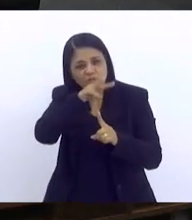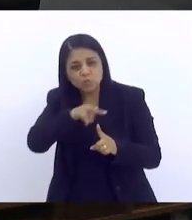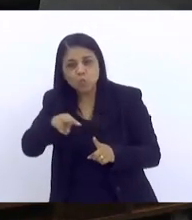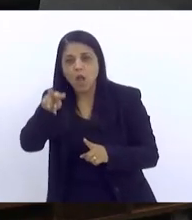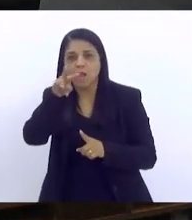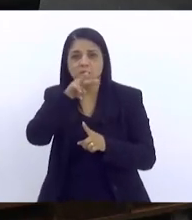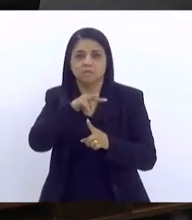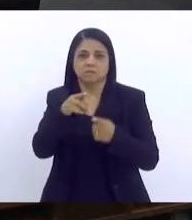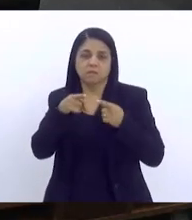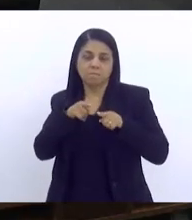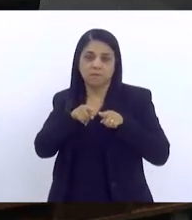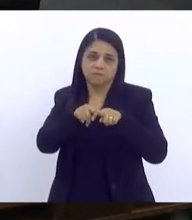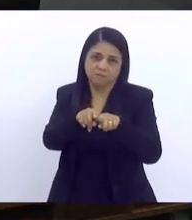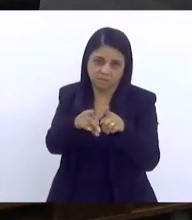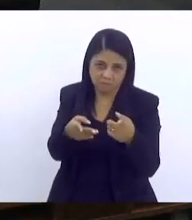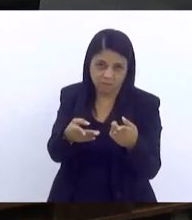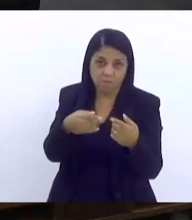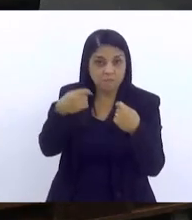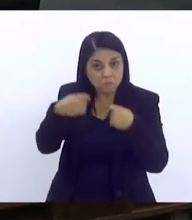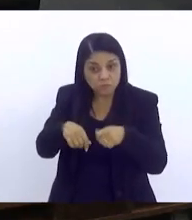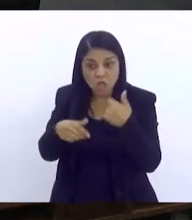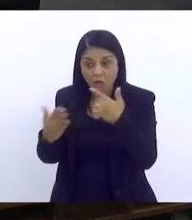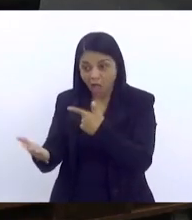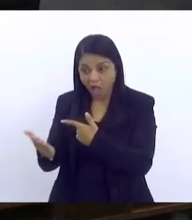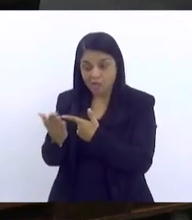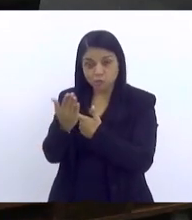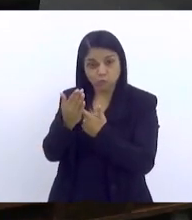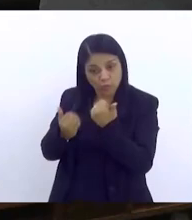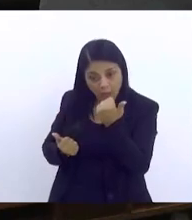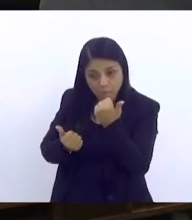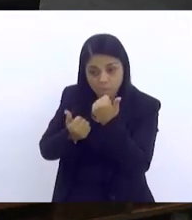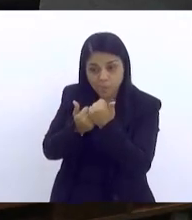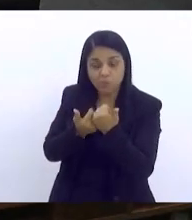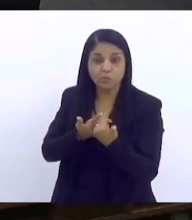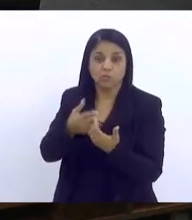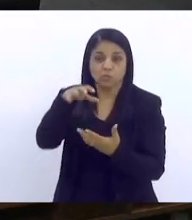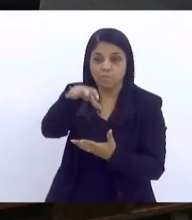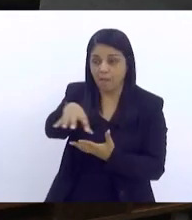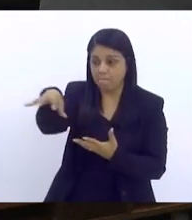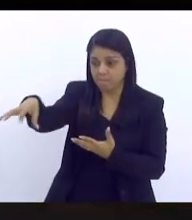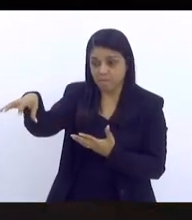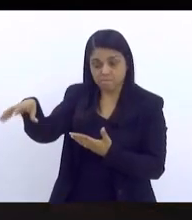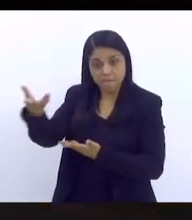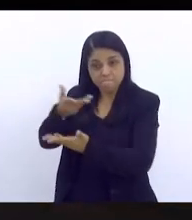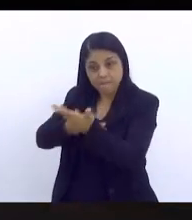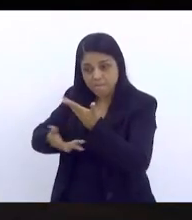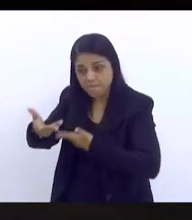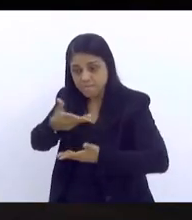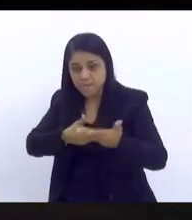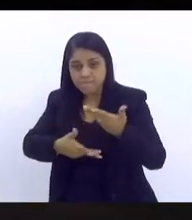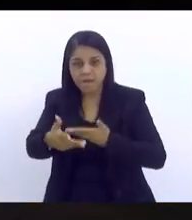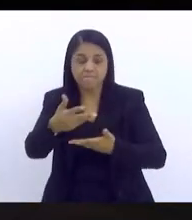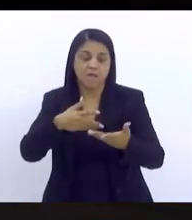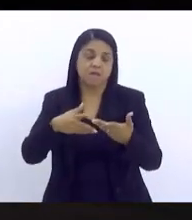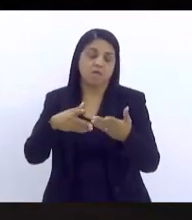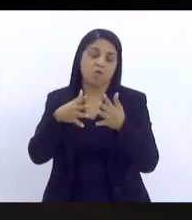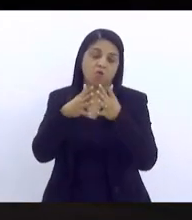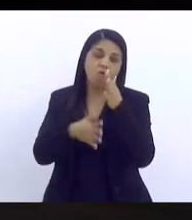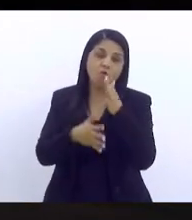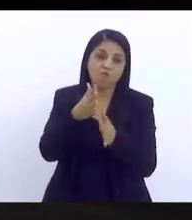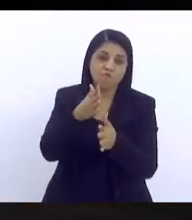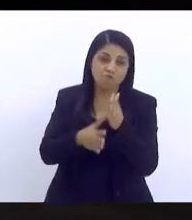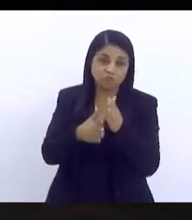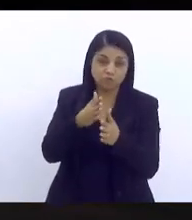a gente precisa da ajuda do outro para o outro realizar. E a gente confunde a intersetorialidade com o